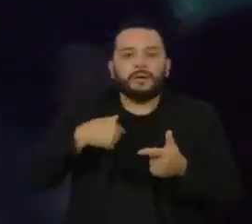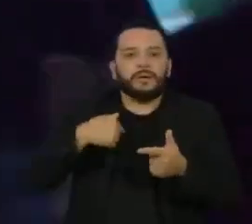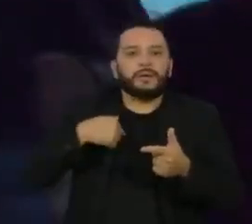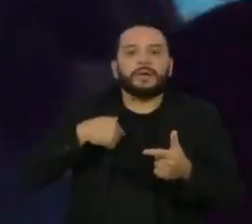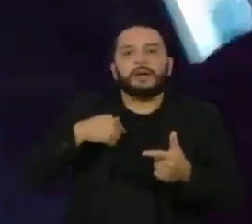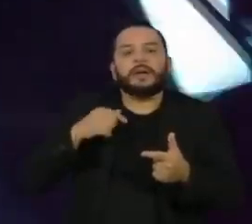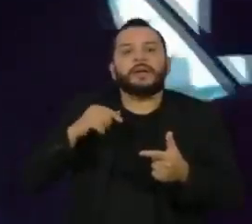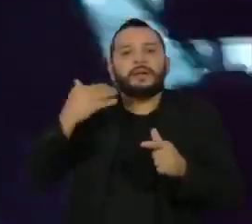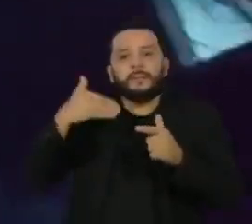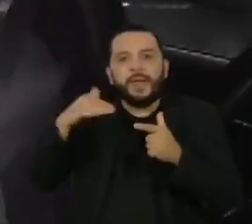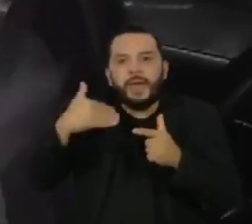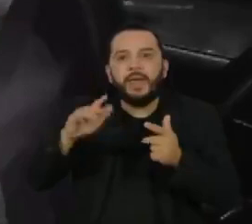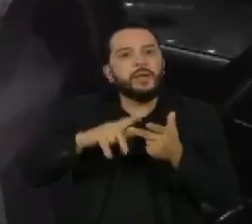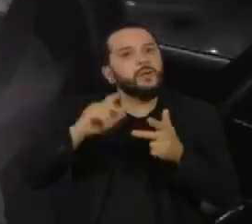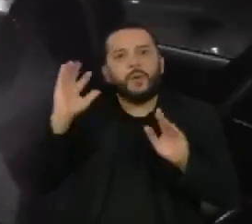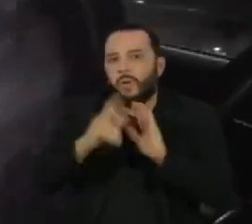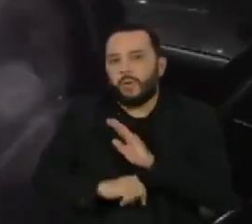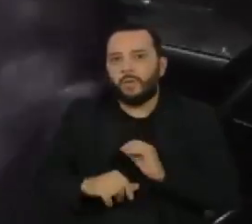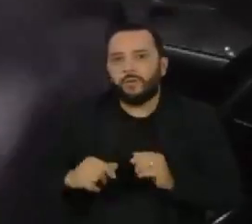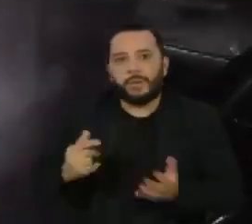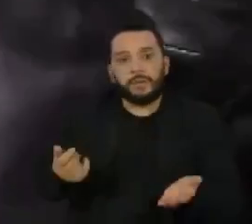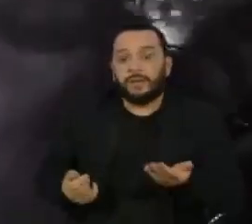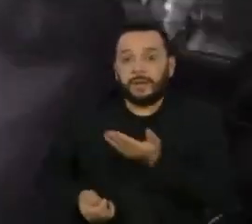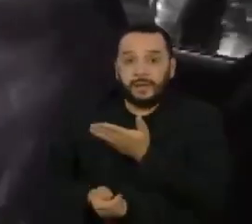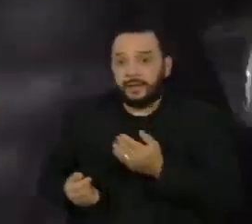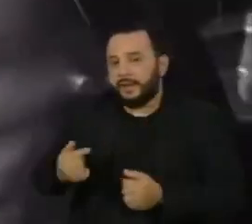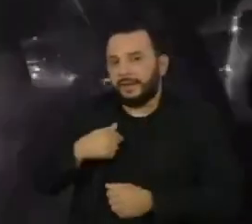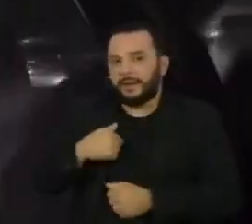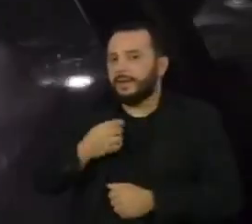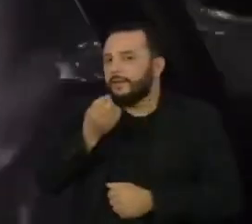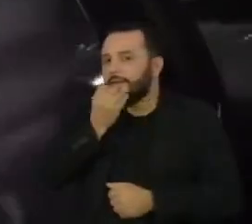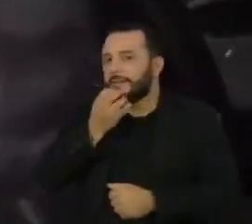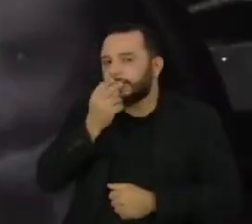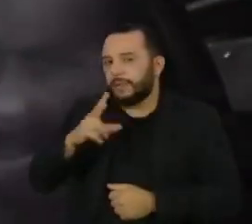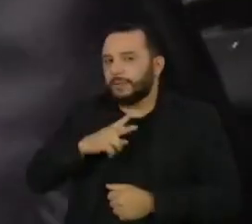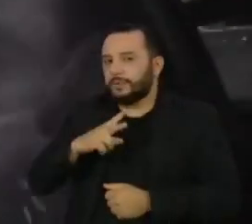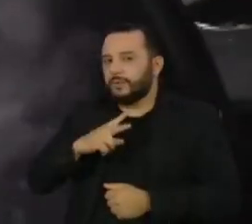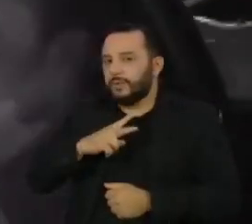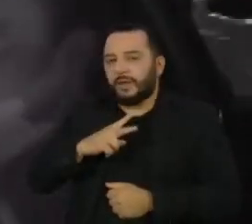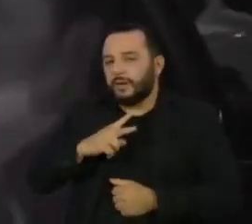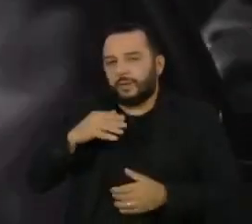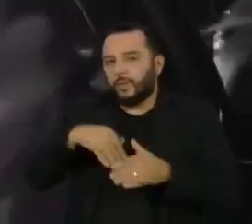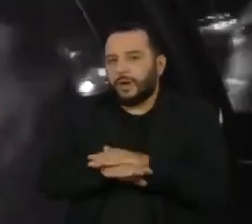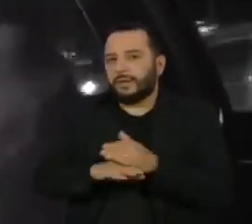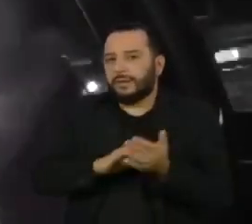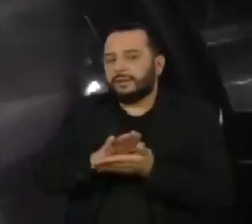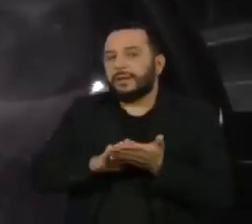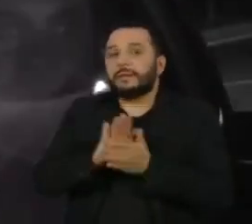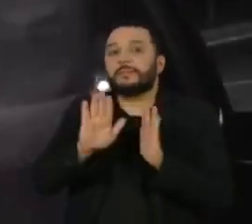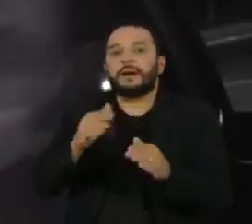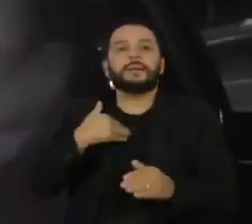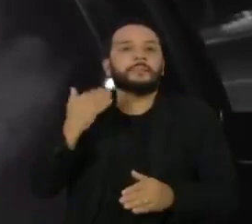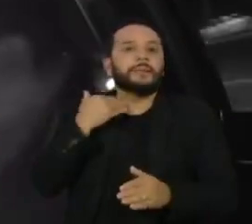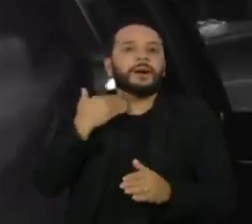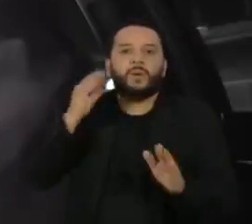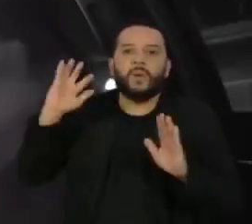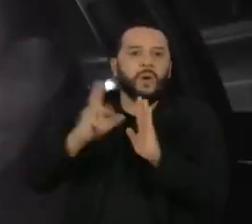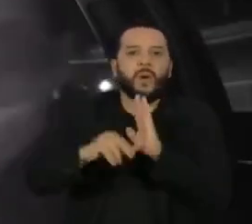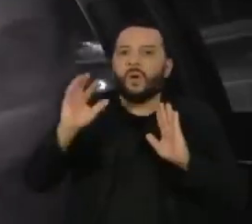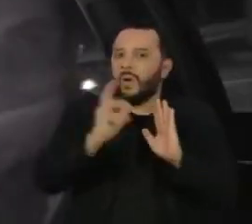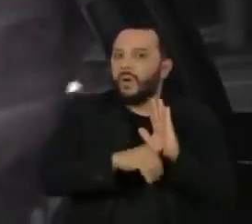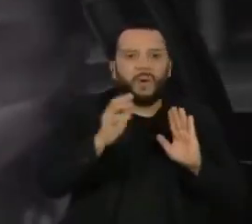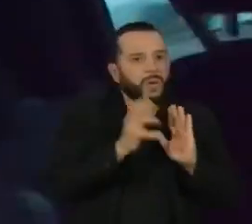assim, que eles fazem. O vereador não tinha dado salvos no celular. Ainda assim, teve as contas bancárias esvaziadas.